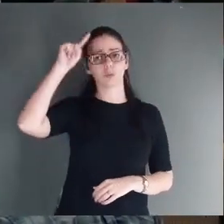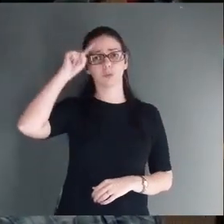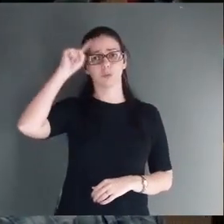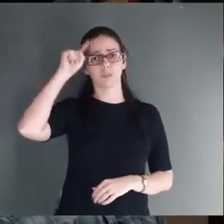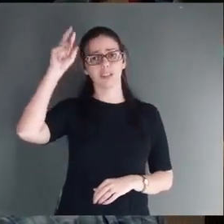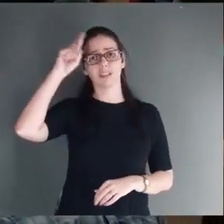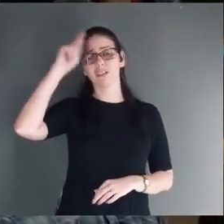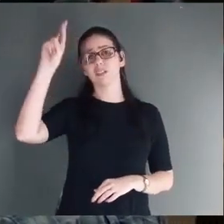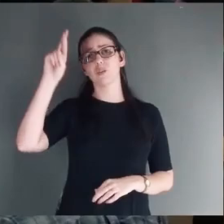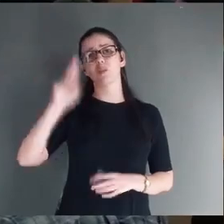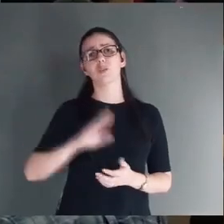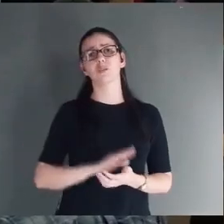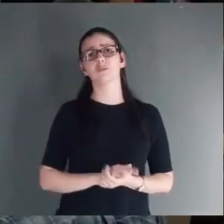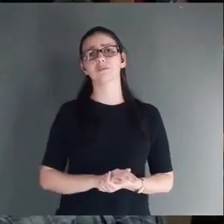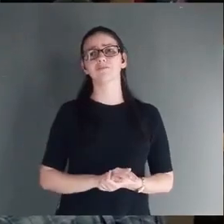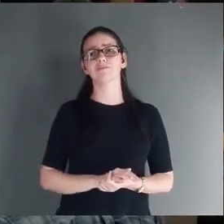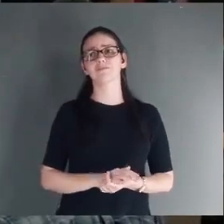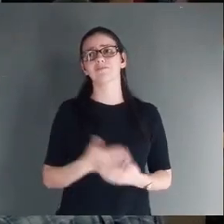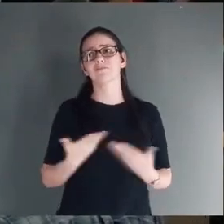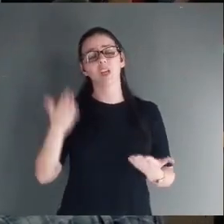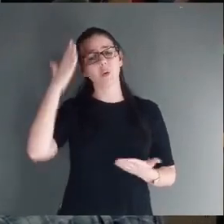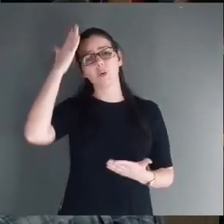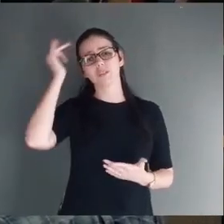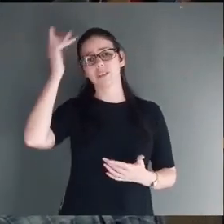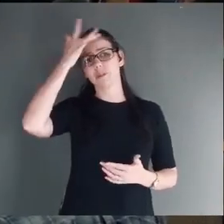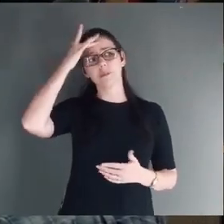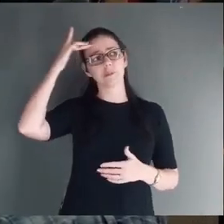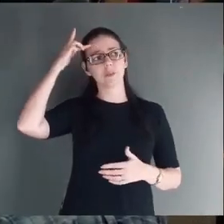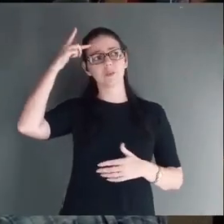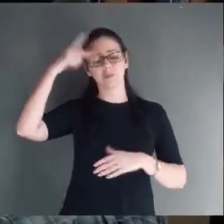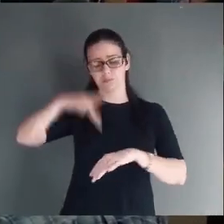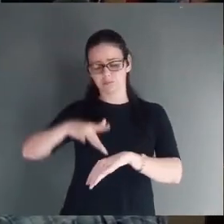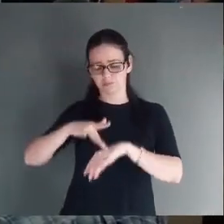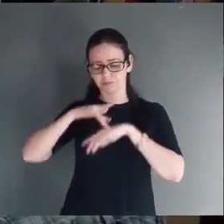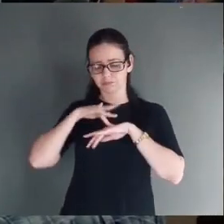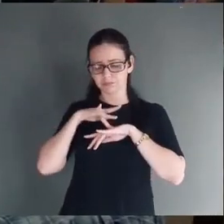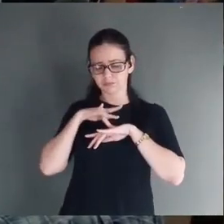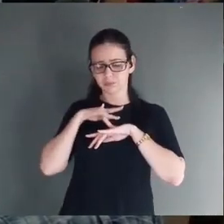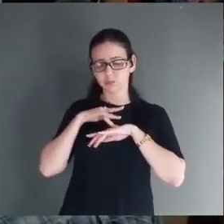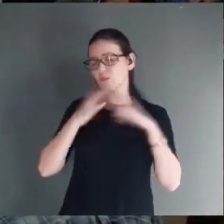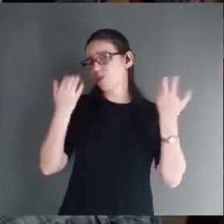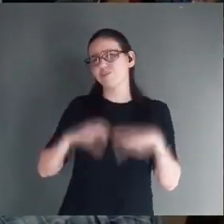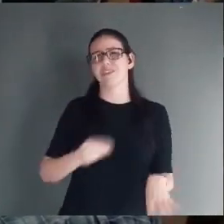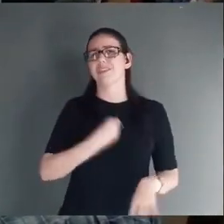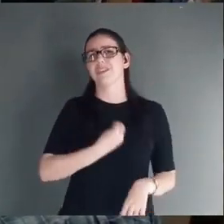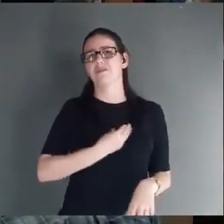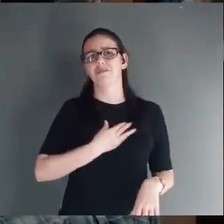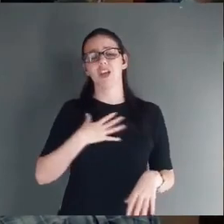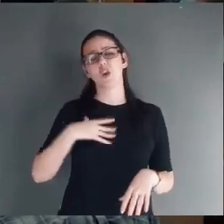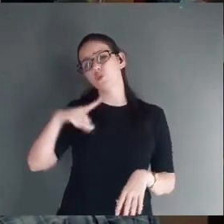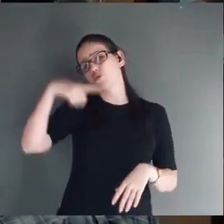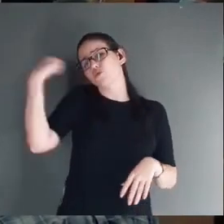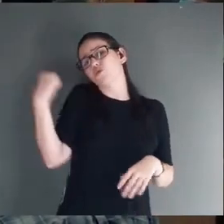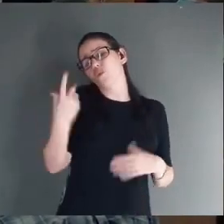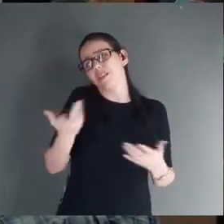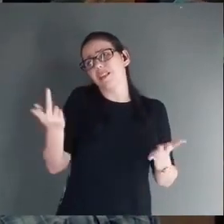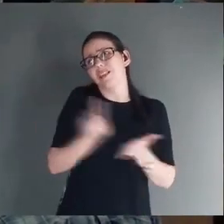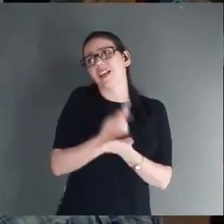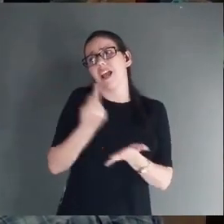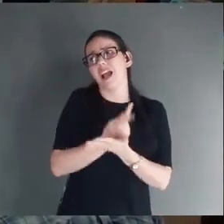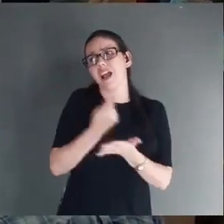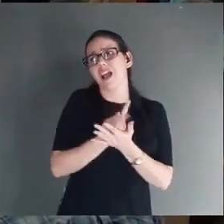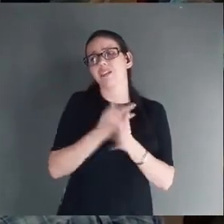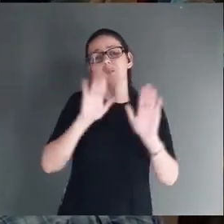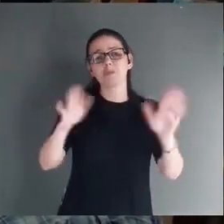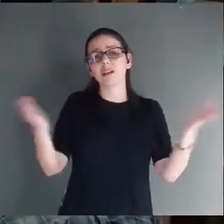Deus eu sou o improvável. fui desenganado. Eu fui rejeitado. Eu vivi coisas que eu não gostaria de ter vivido. Eu fiz escolhas que eu não gostaria de ter feito. Mas